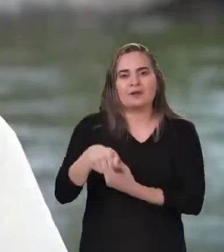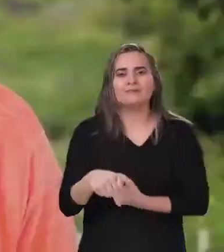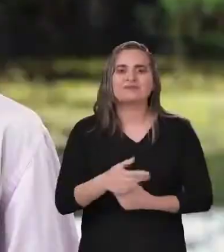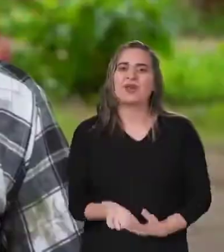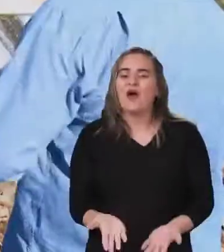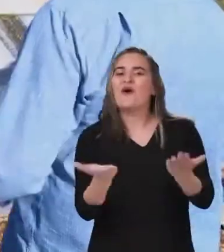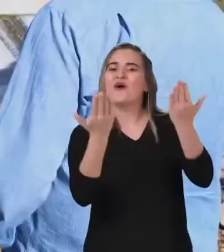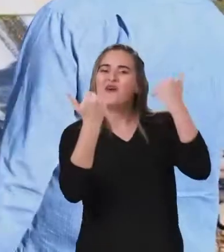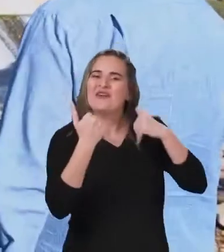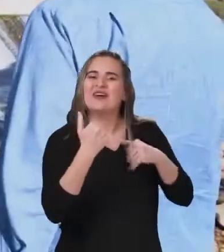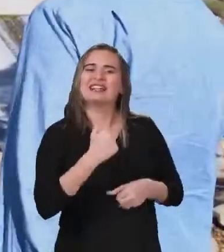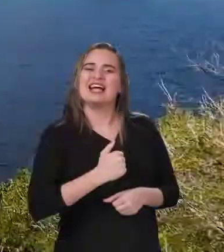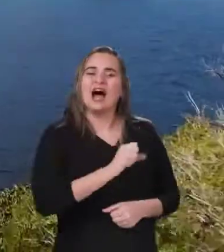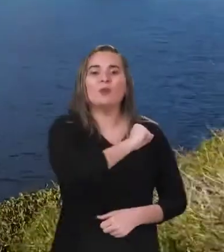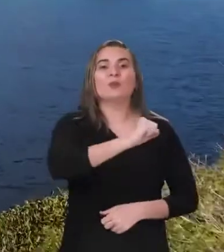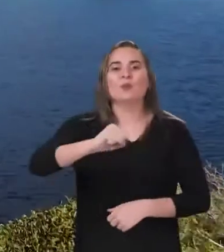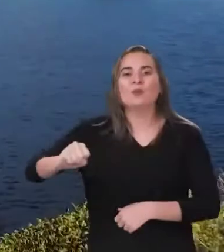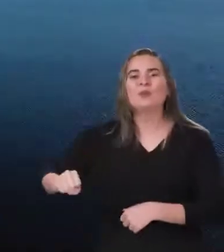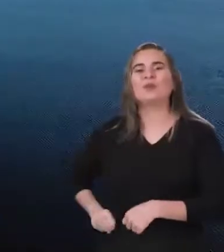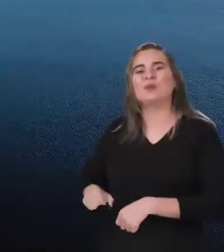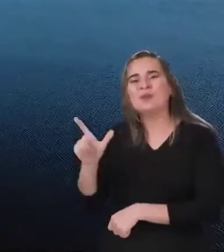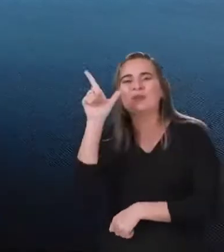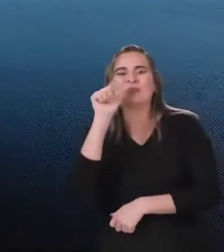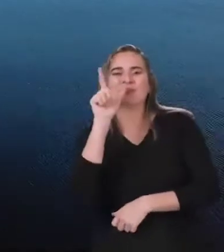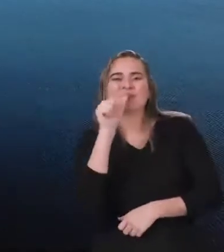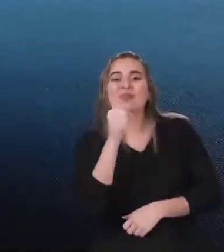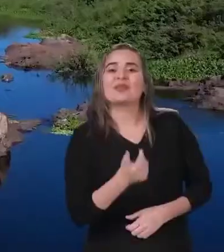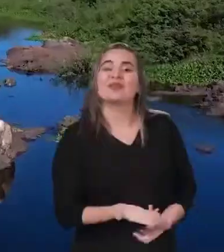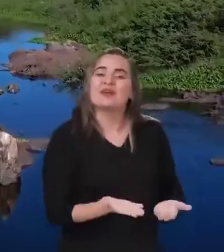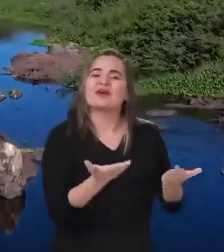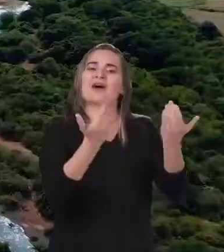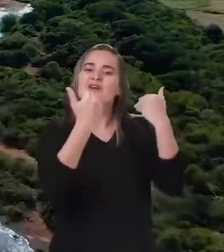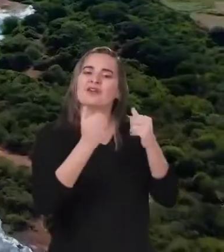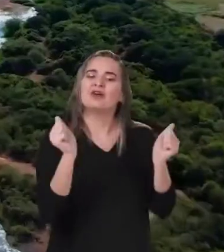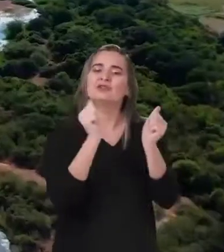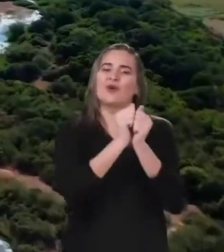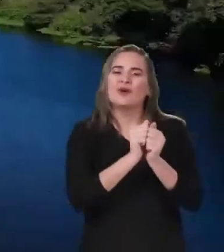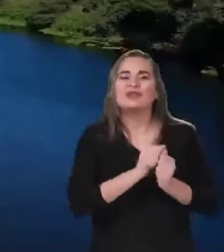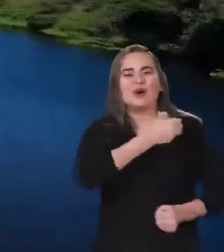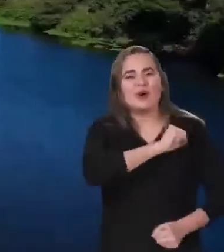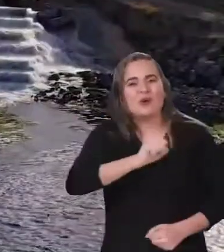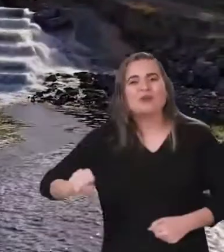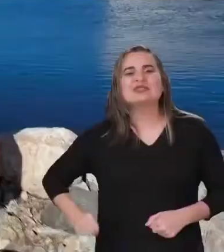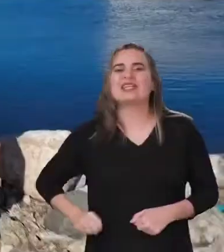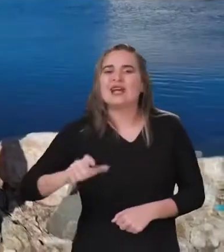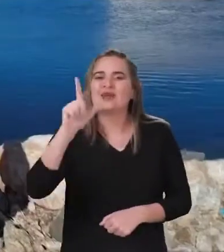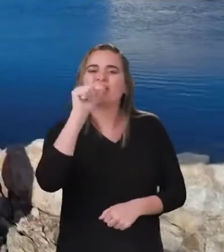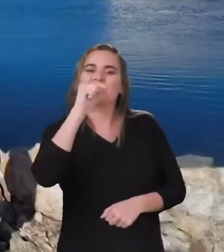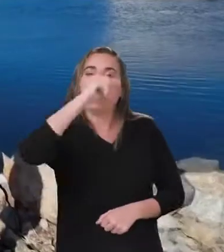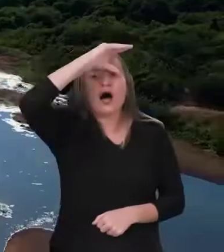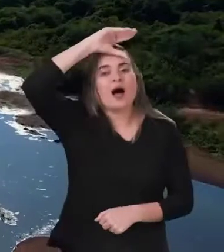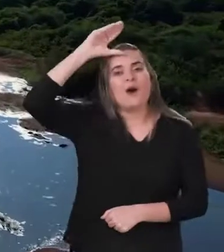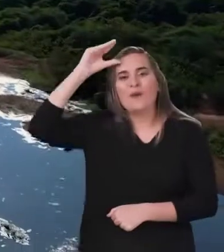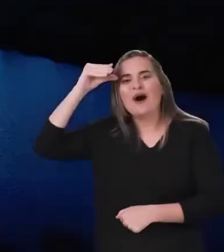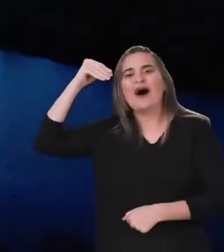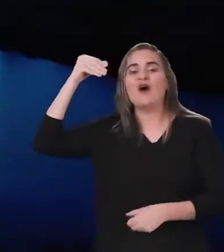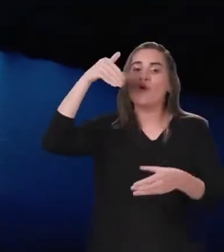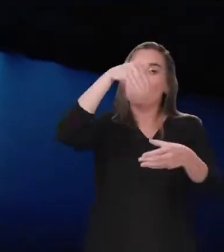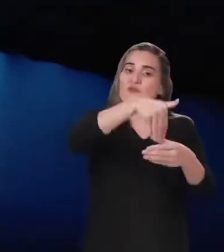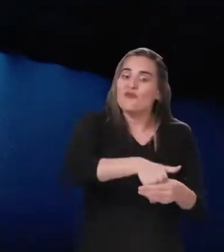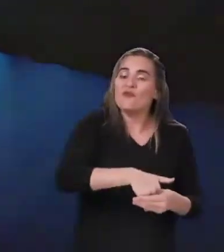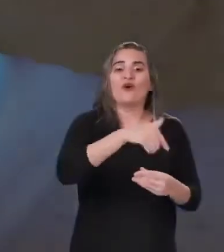Vem daqui, Rogério, é o senador das águas. Vem daqui, Rogério, é o senador das